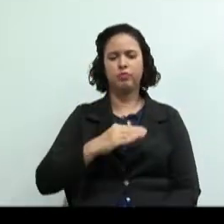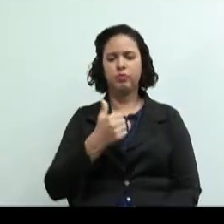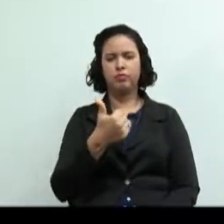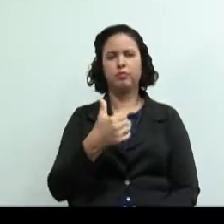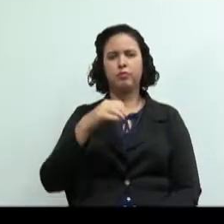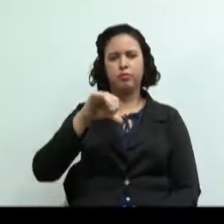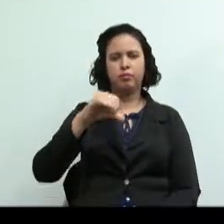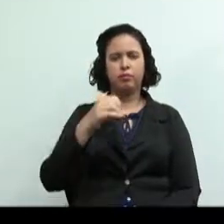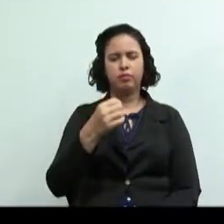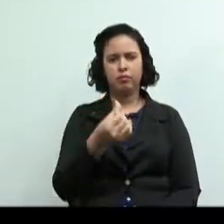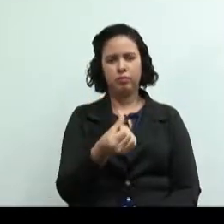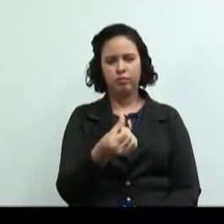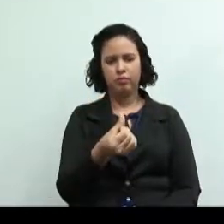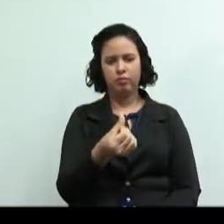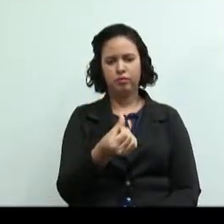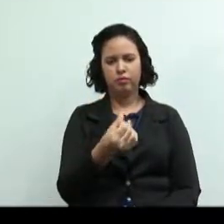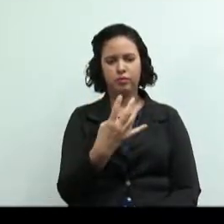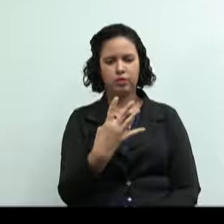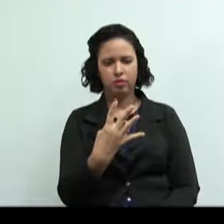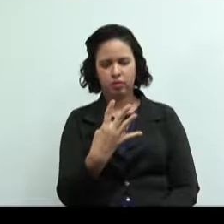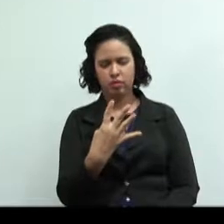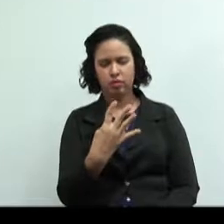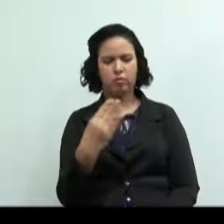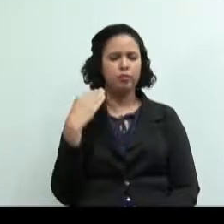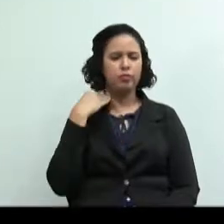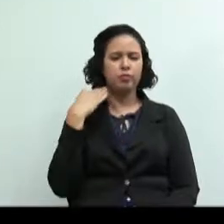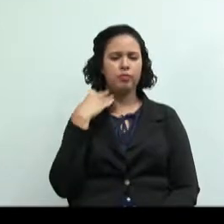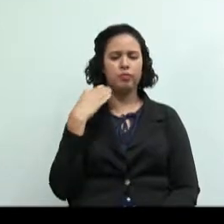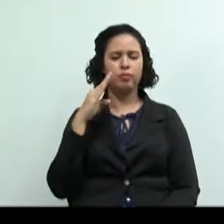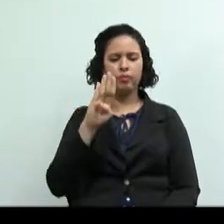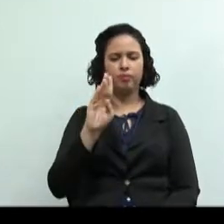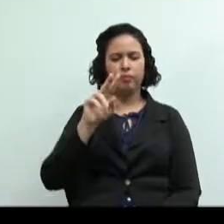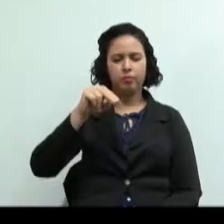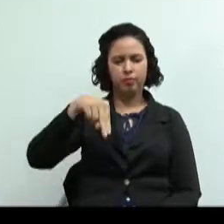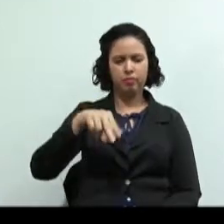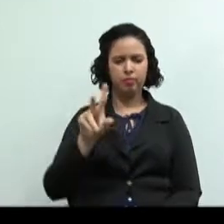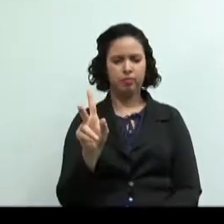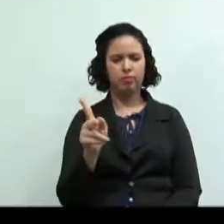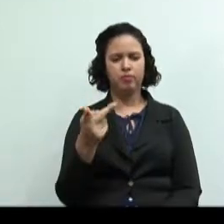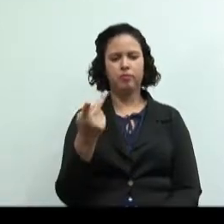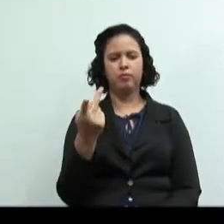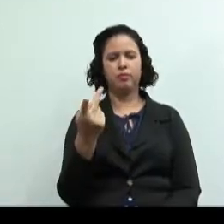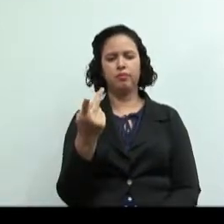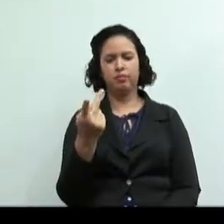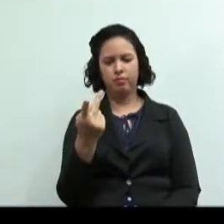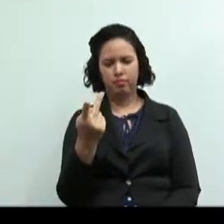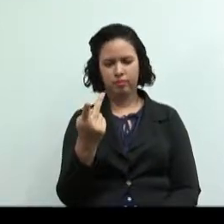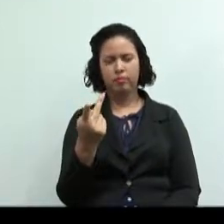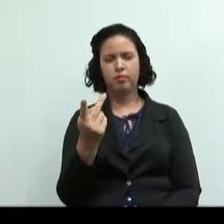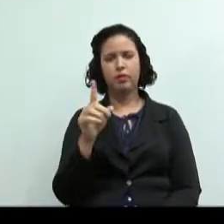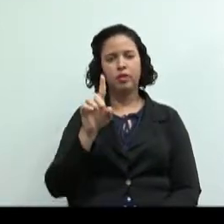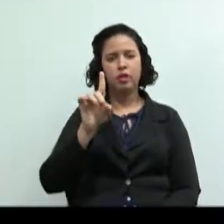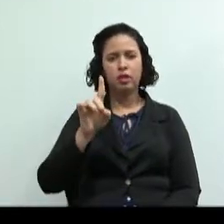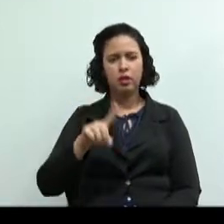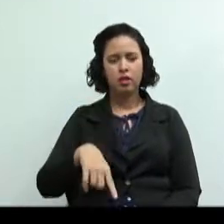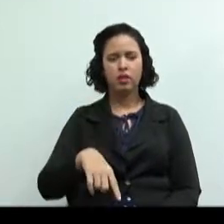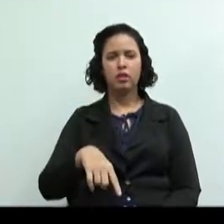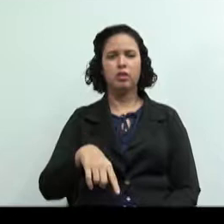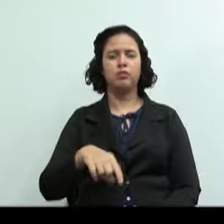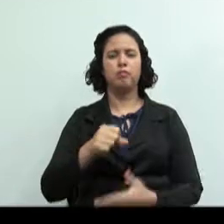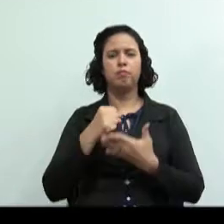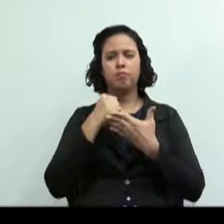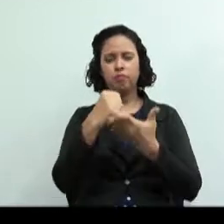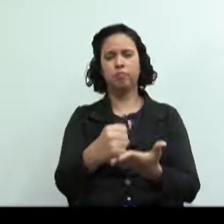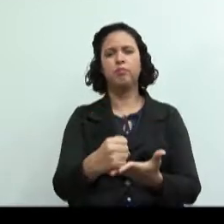BNH, Banco Nacional de Habitação, e do Serviço Federal de Habitação e Urbanismo. excelente